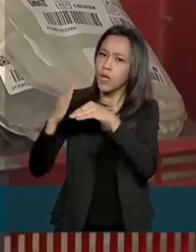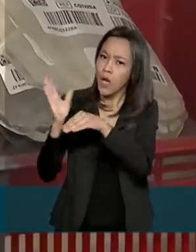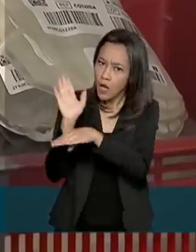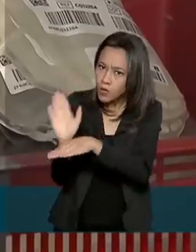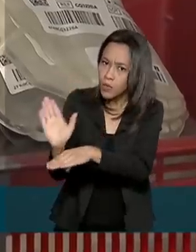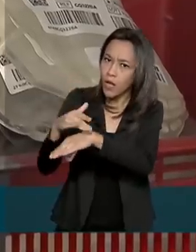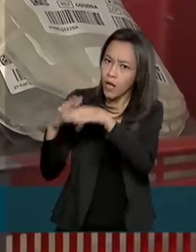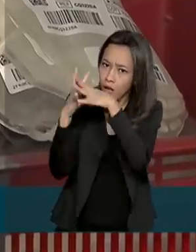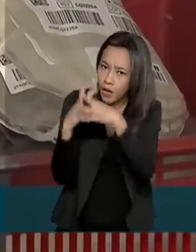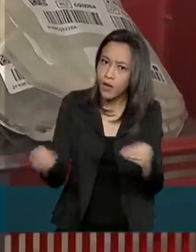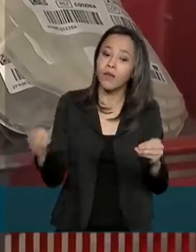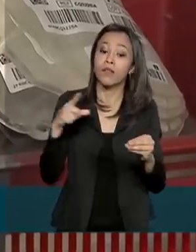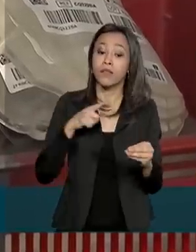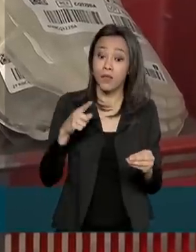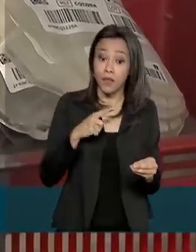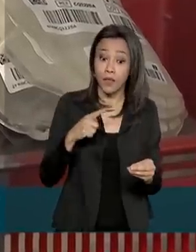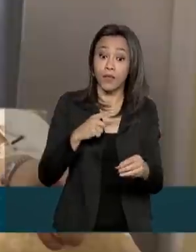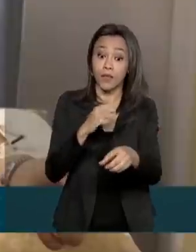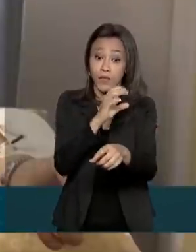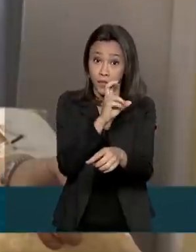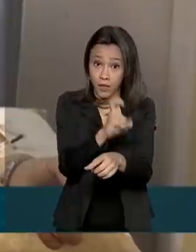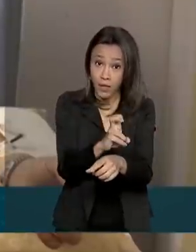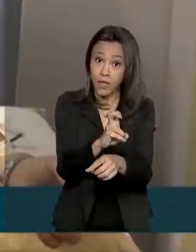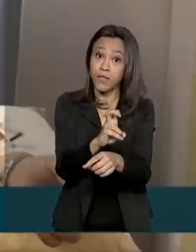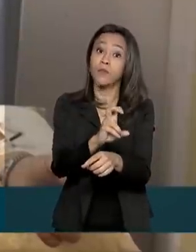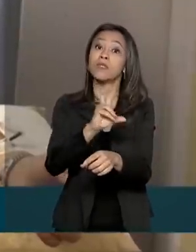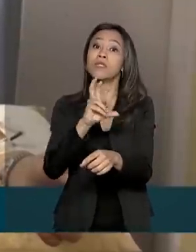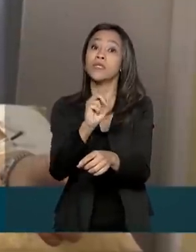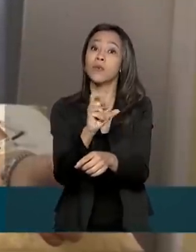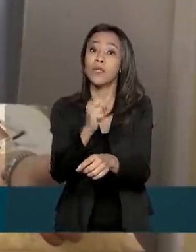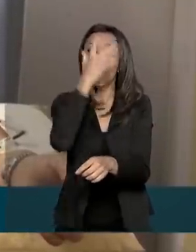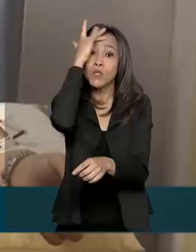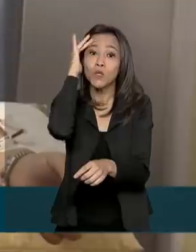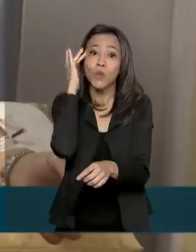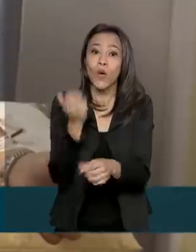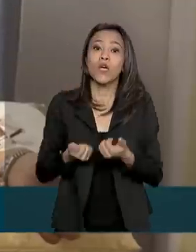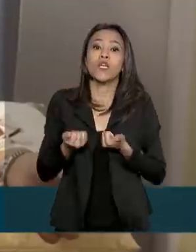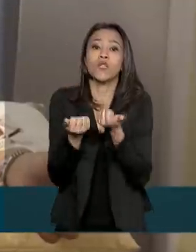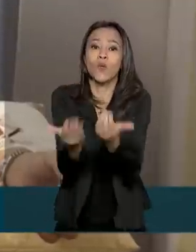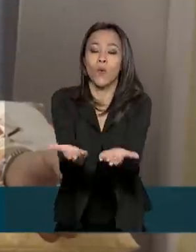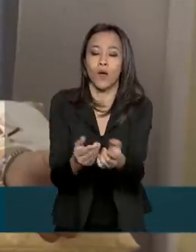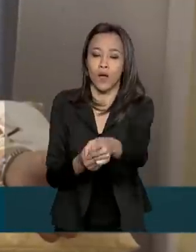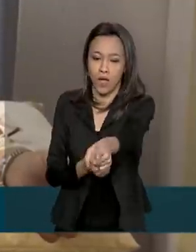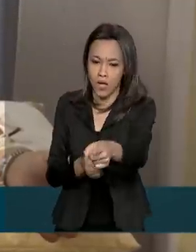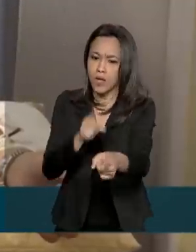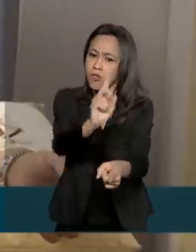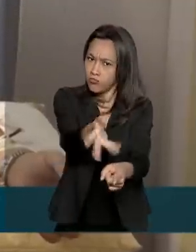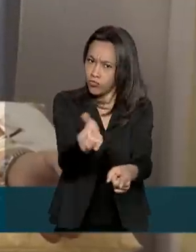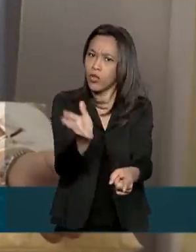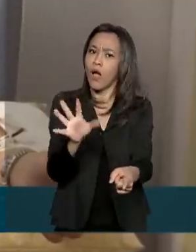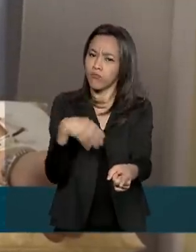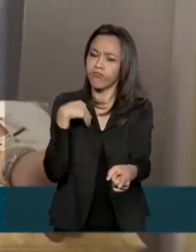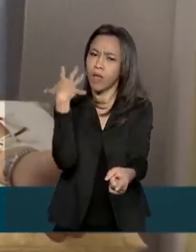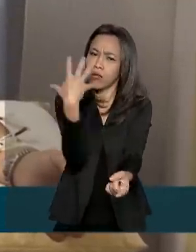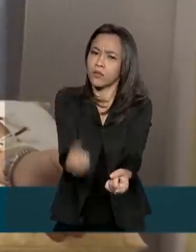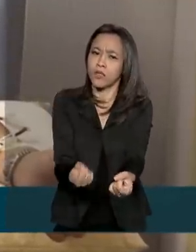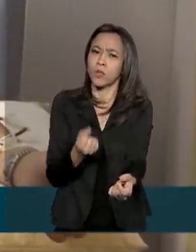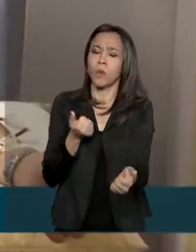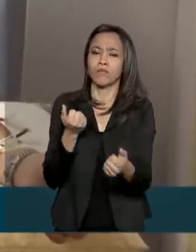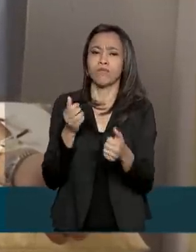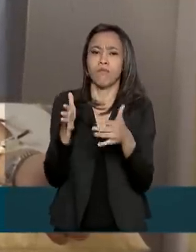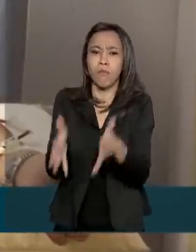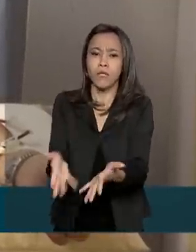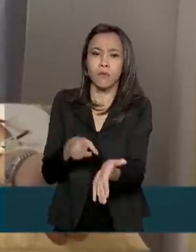doadores voluntários. Ricardo é um sobrevivente da pandemia e aceitou participar do